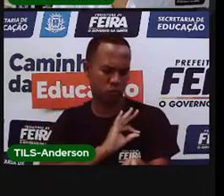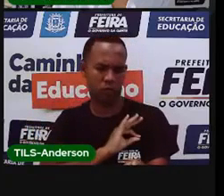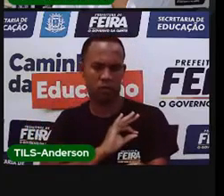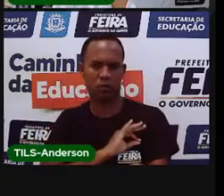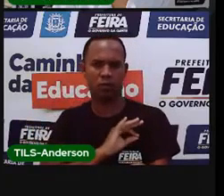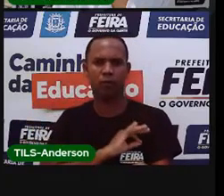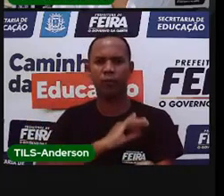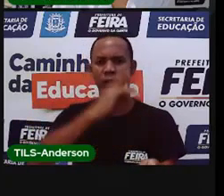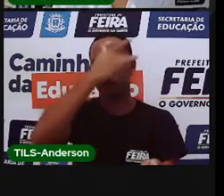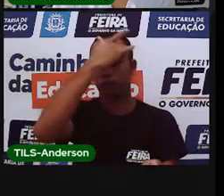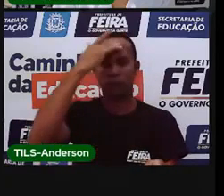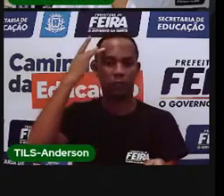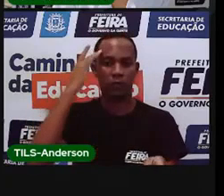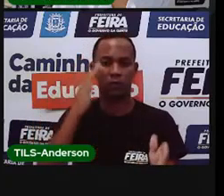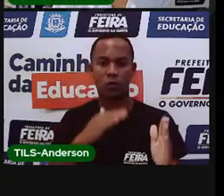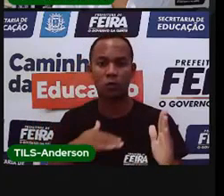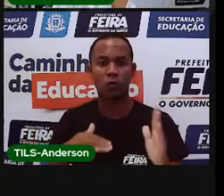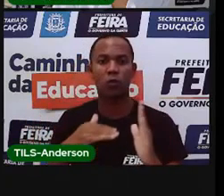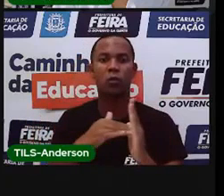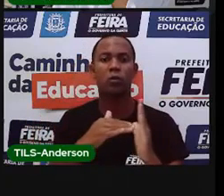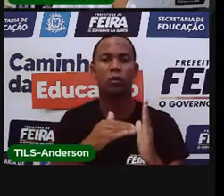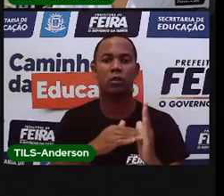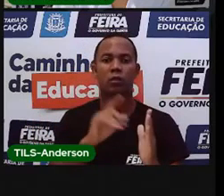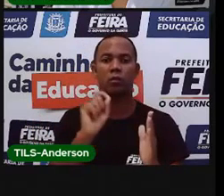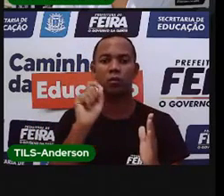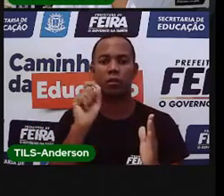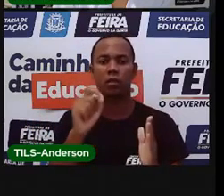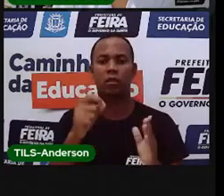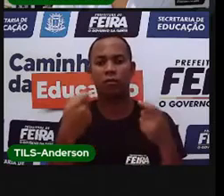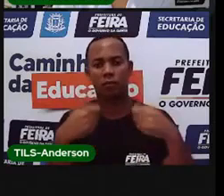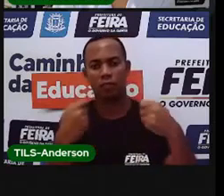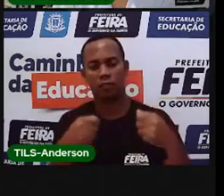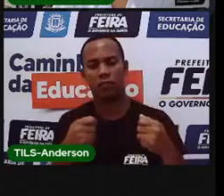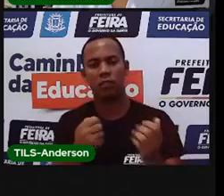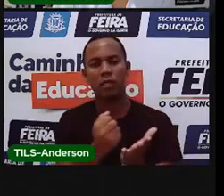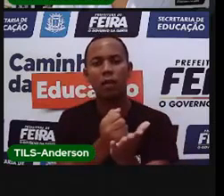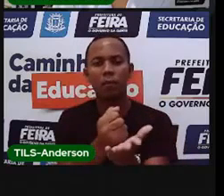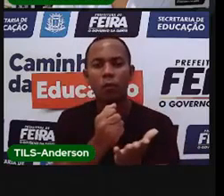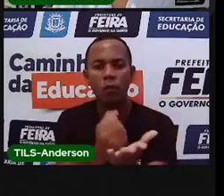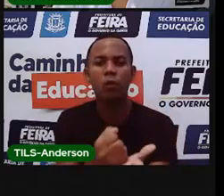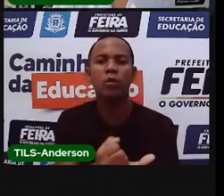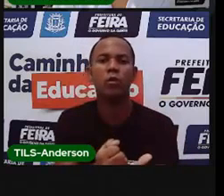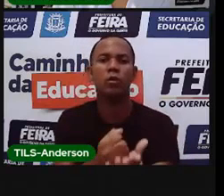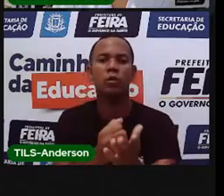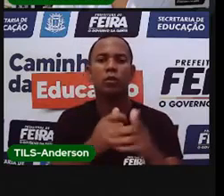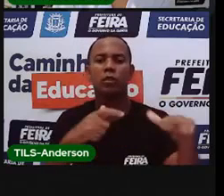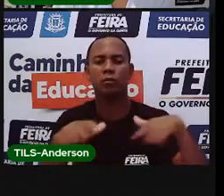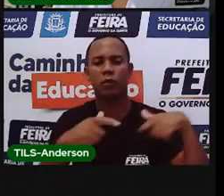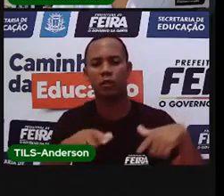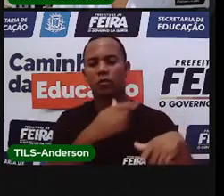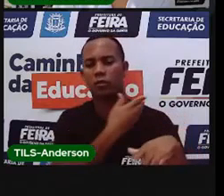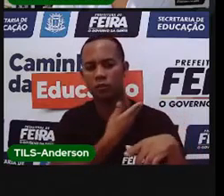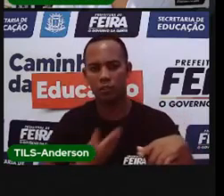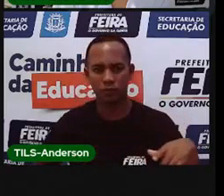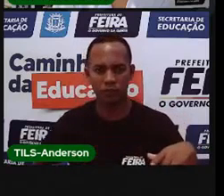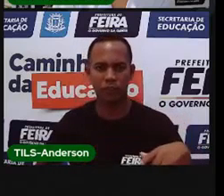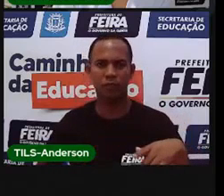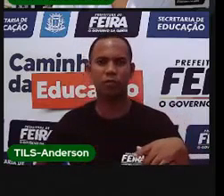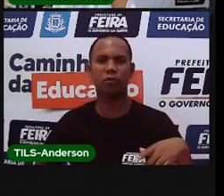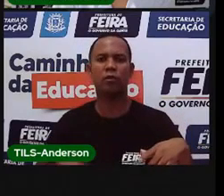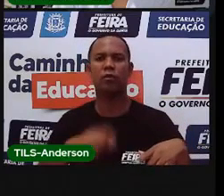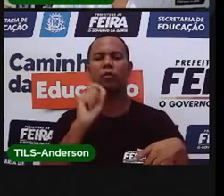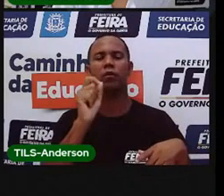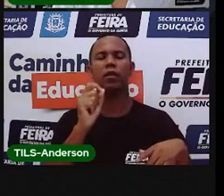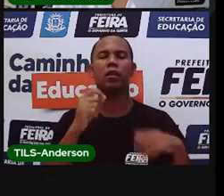Todas as pessoas devem ser atendidas pelos serviços públicos de forma adequada para que seja